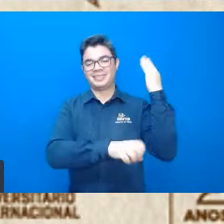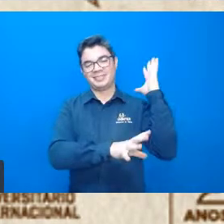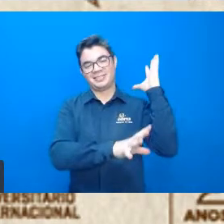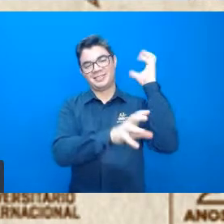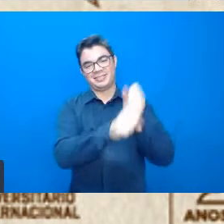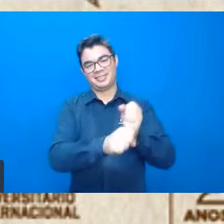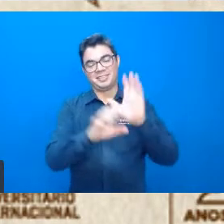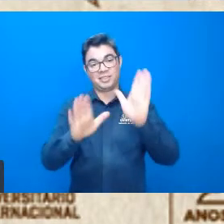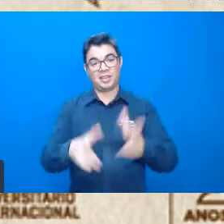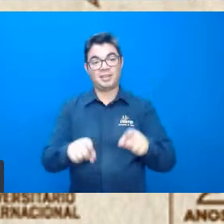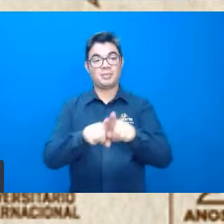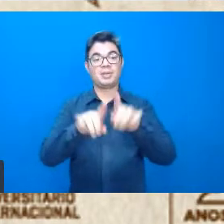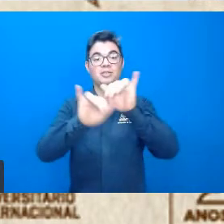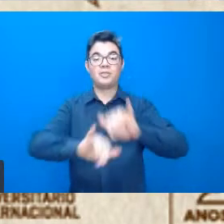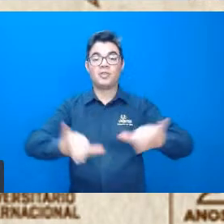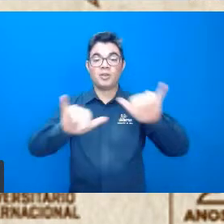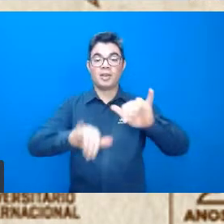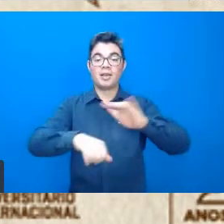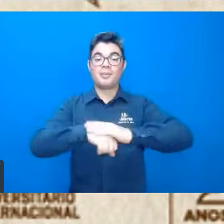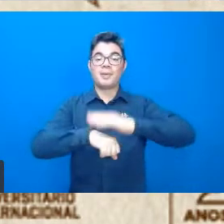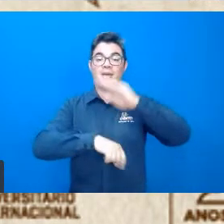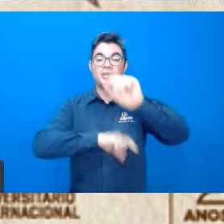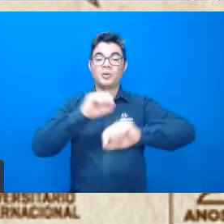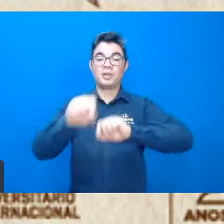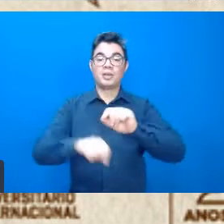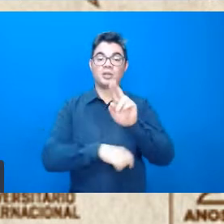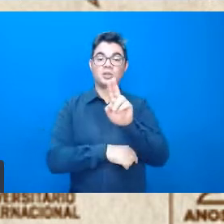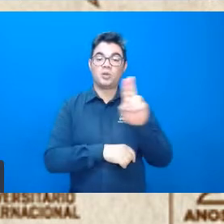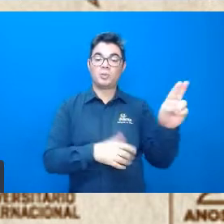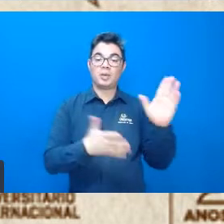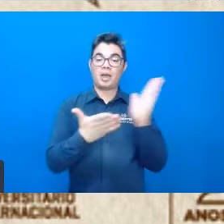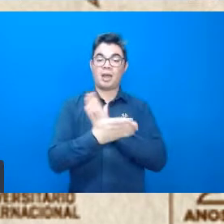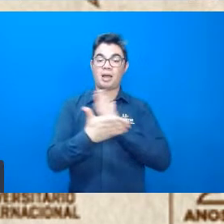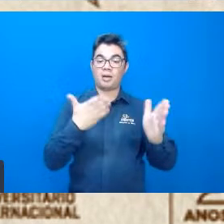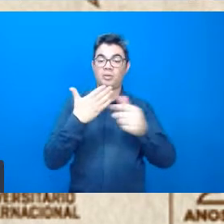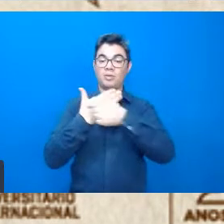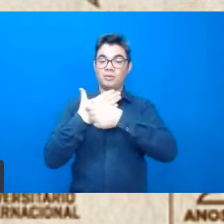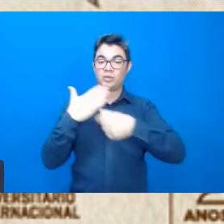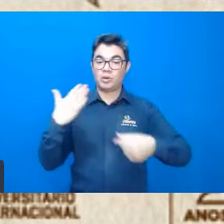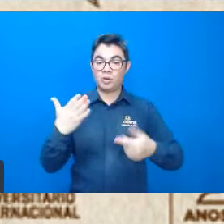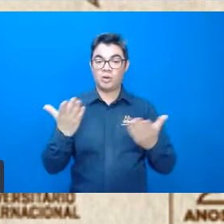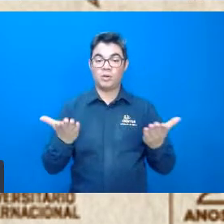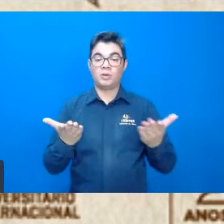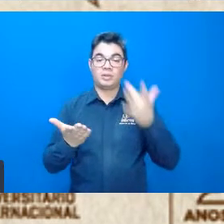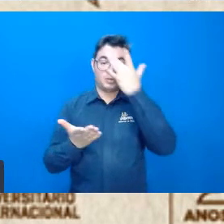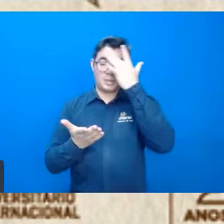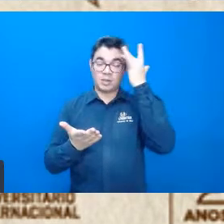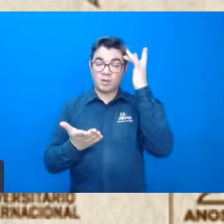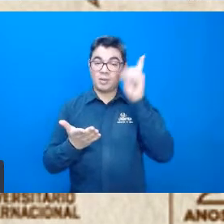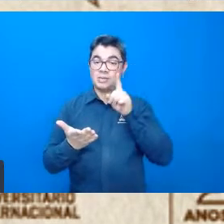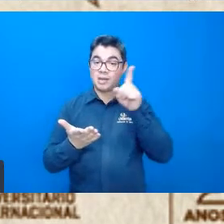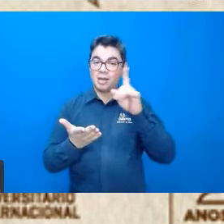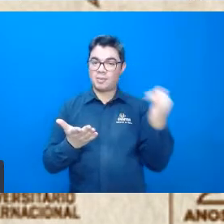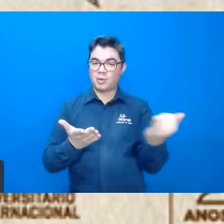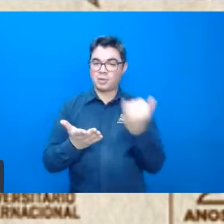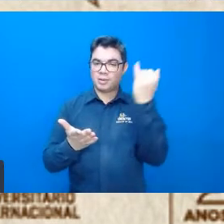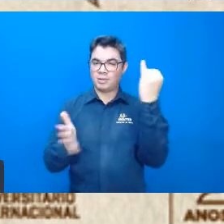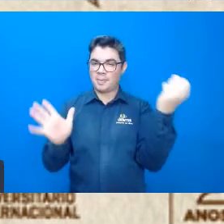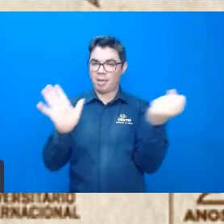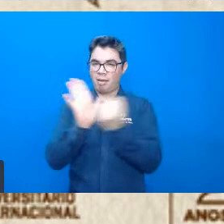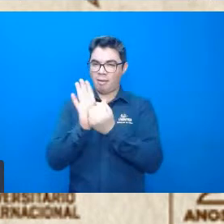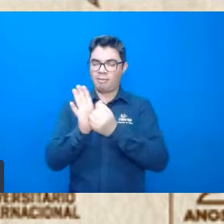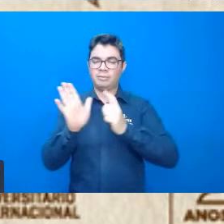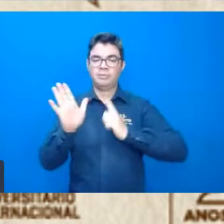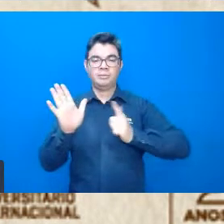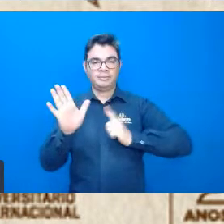poder divulgar um pouco mais o nome de algumas pessoas que foram muito marcantes